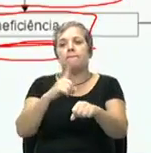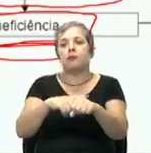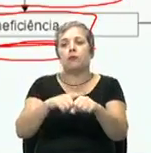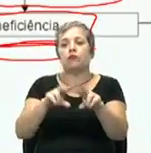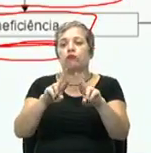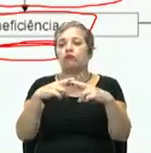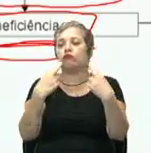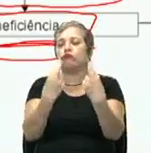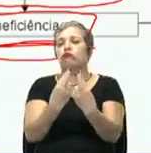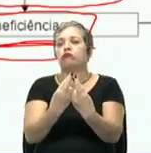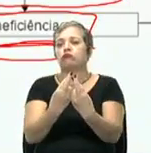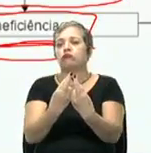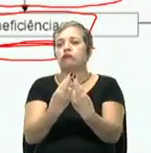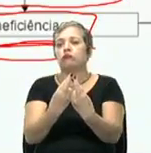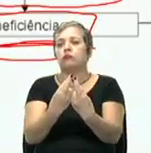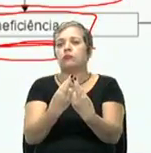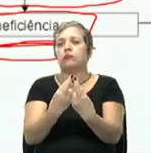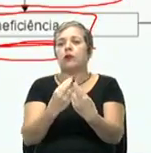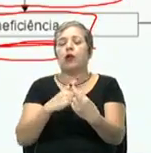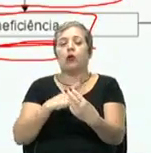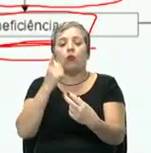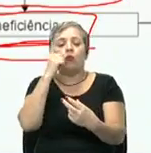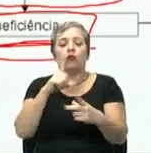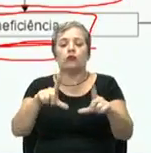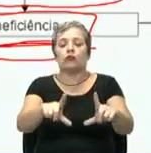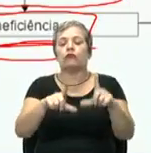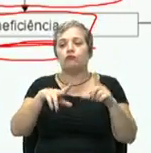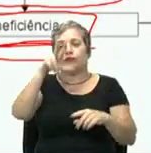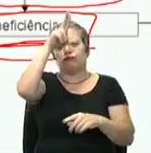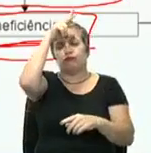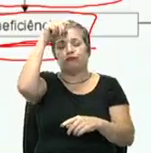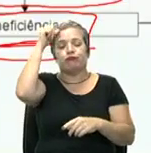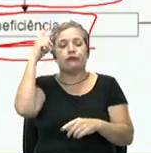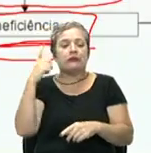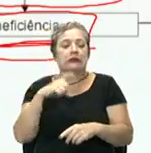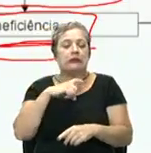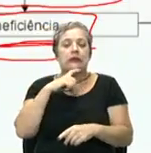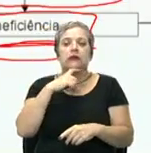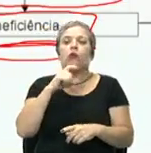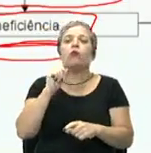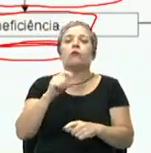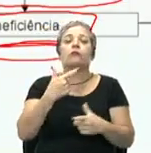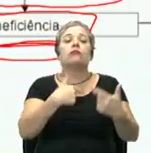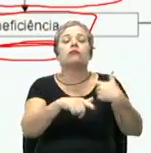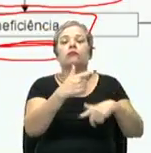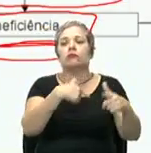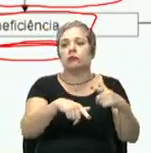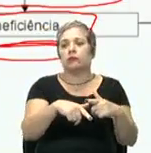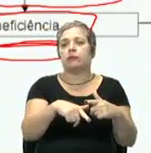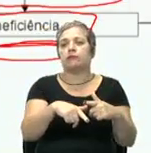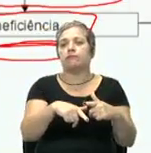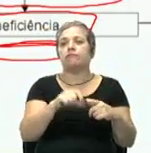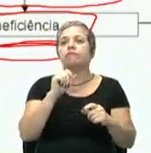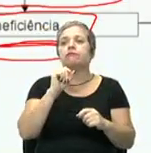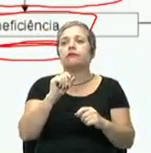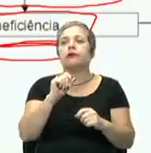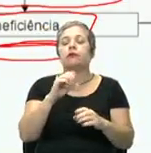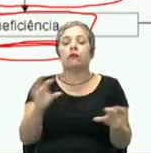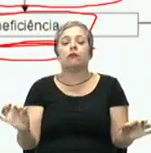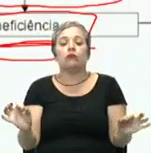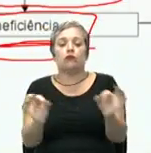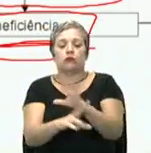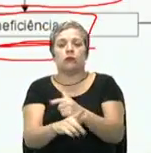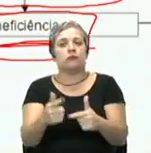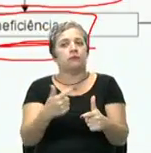reunião para tirar o avará. Eu não estou conseguindo. Quem vai trabalhar com aquilo? Quem vai resolver